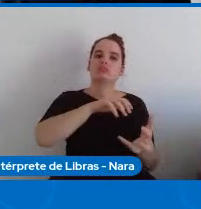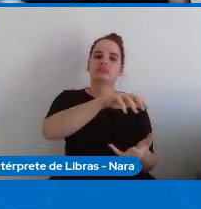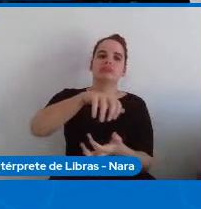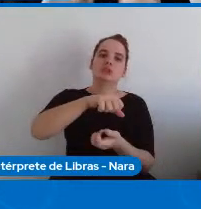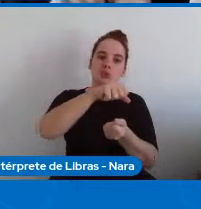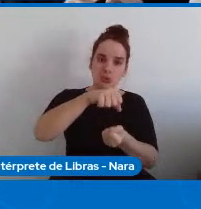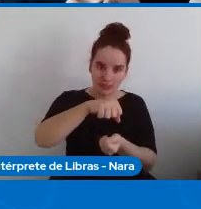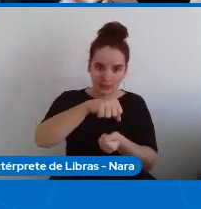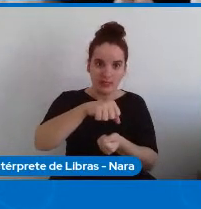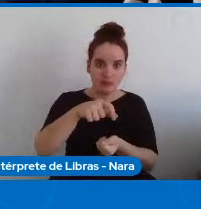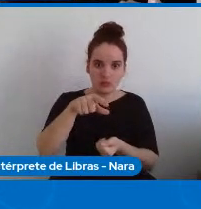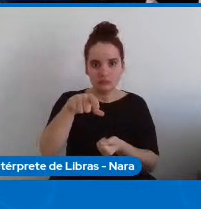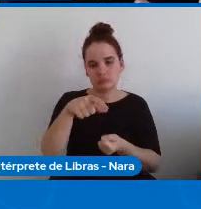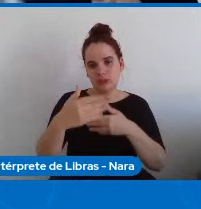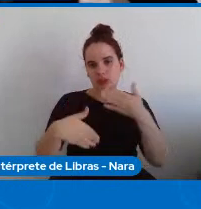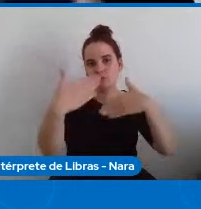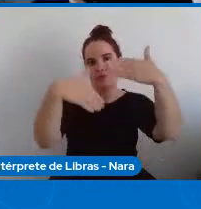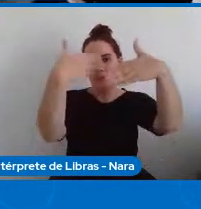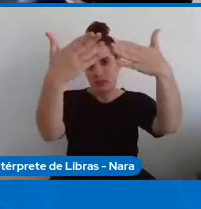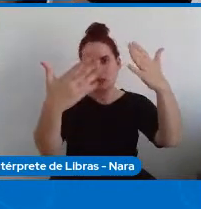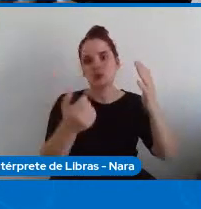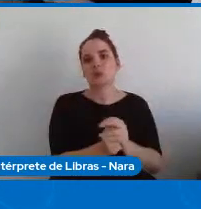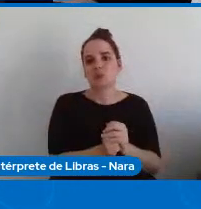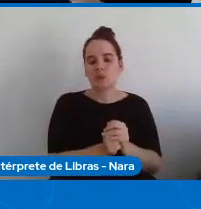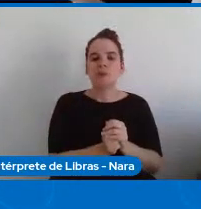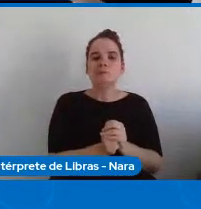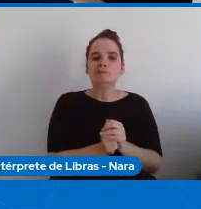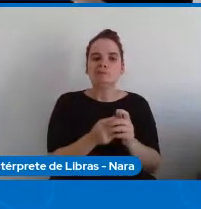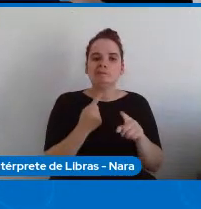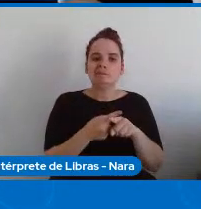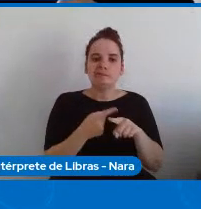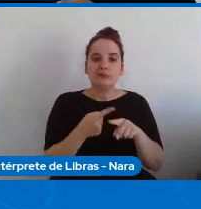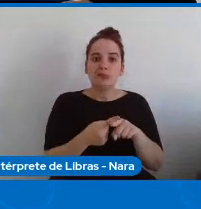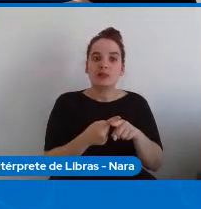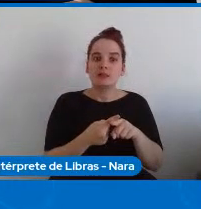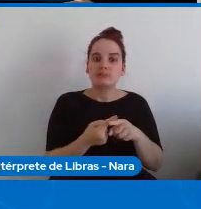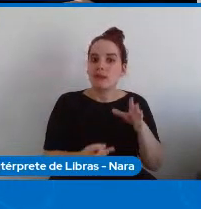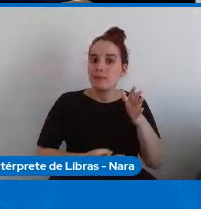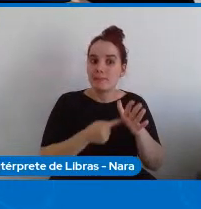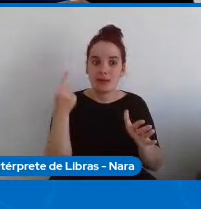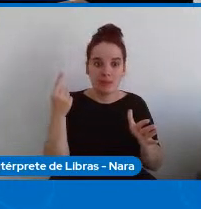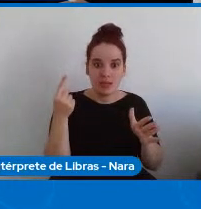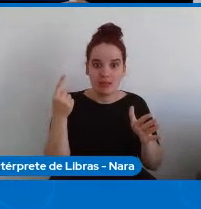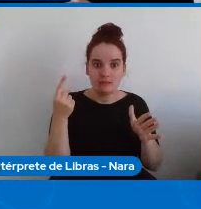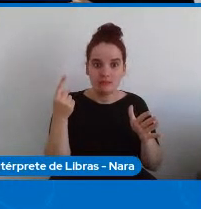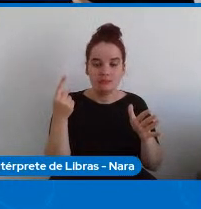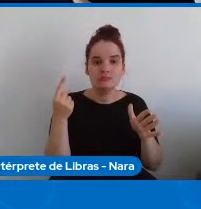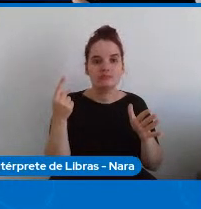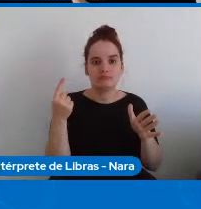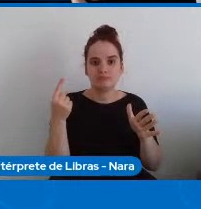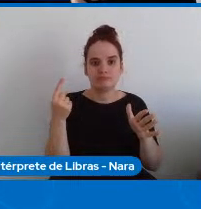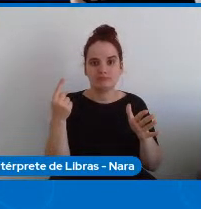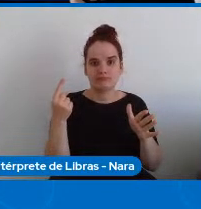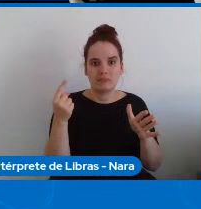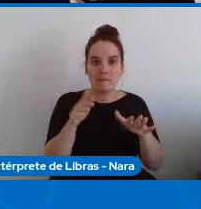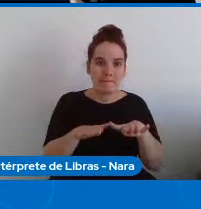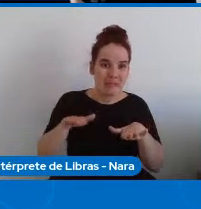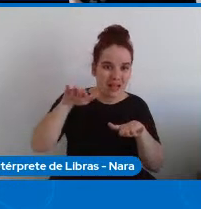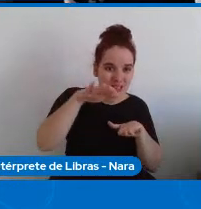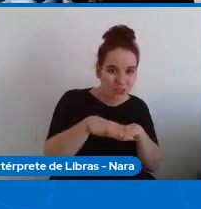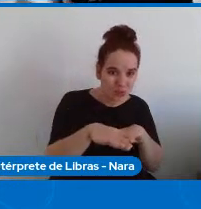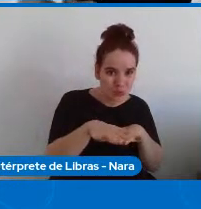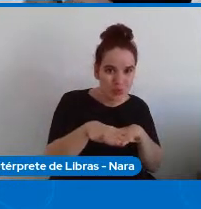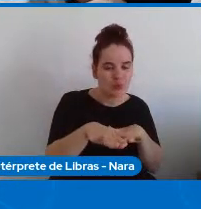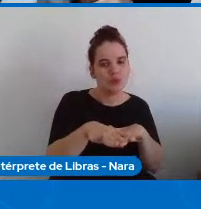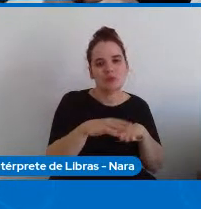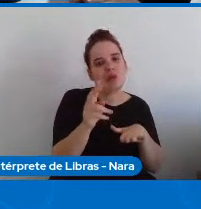dando um tema porque o primeiro passo que nós vamos executar num processo inspirado no design thinking que é o